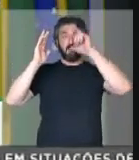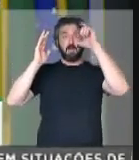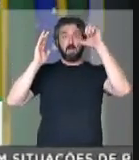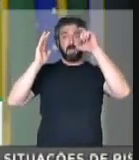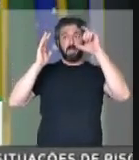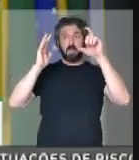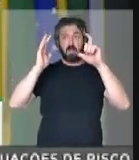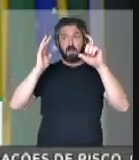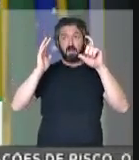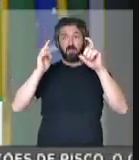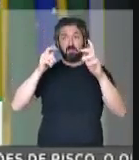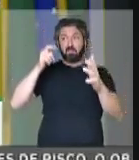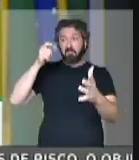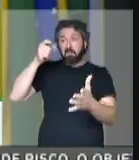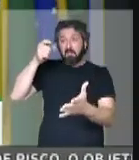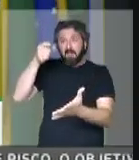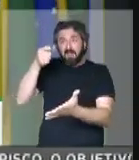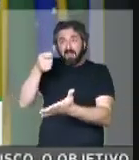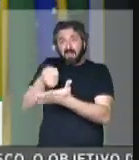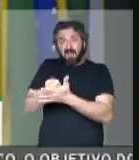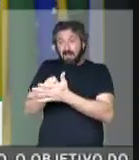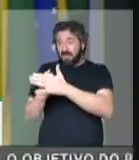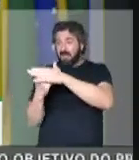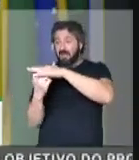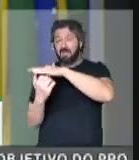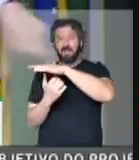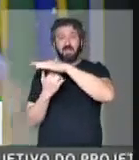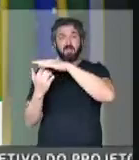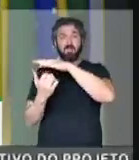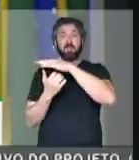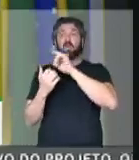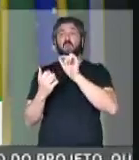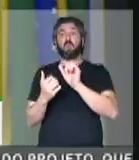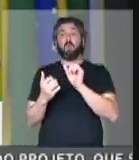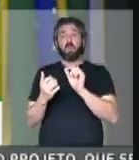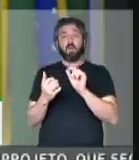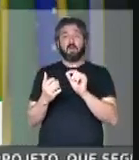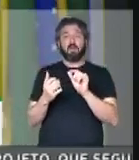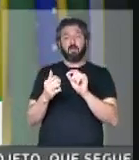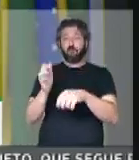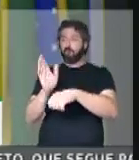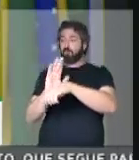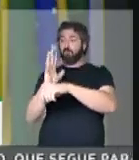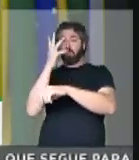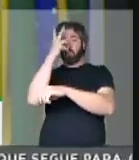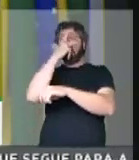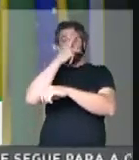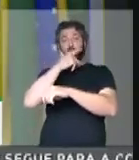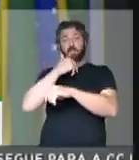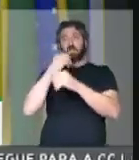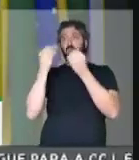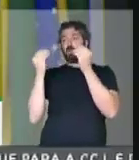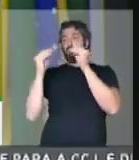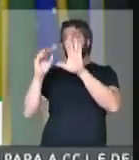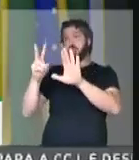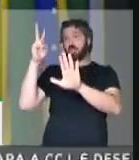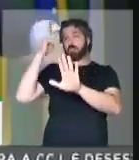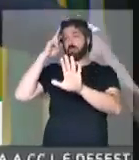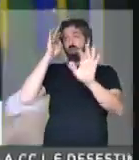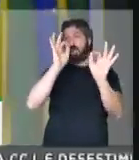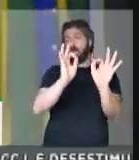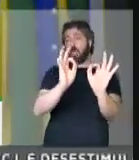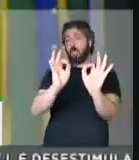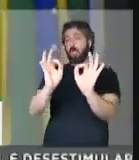senhores, para pagar a imprensa colocando um filminho bonito, história